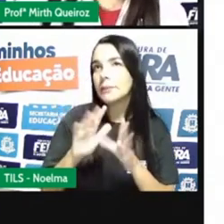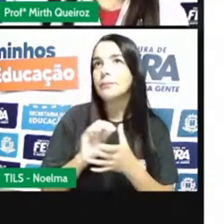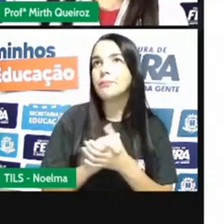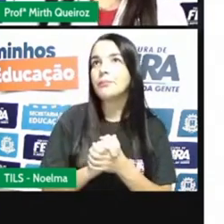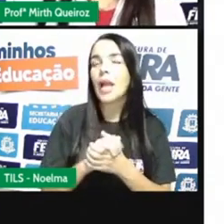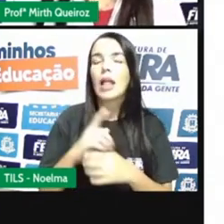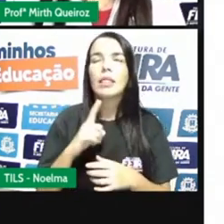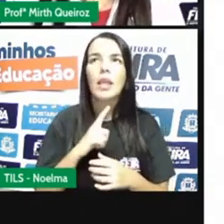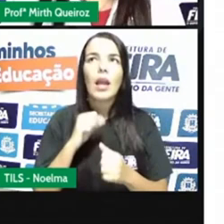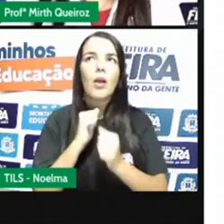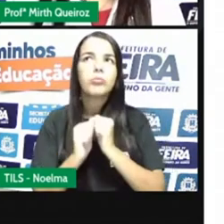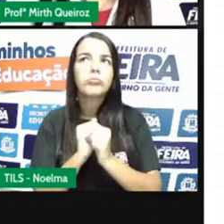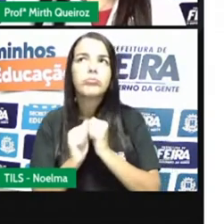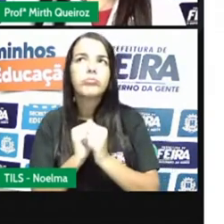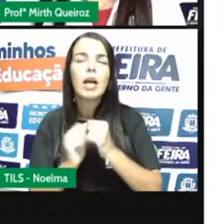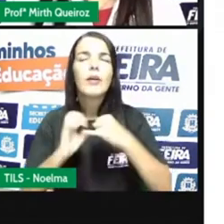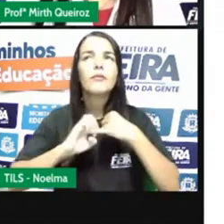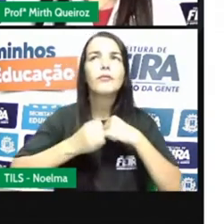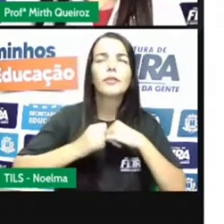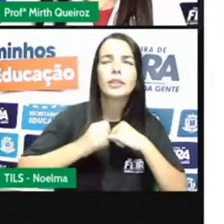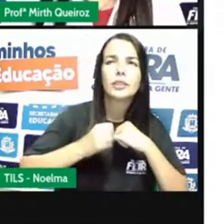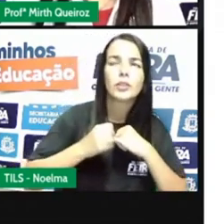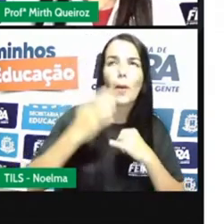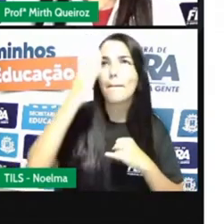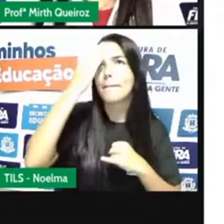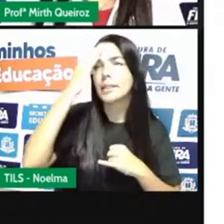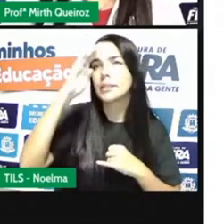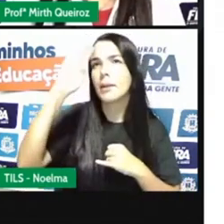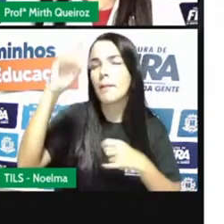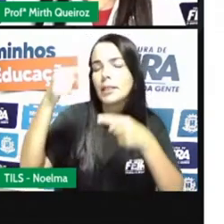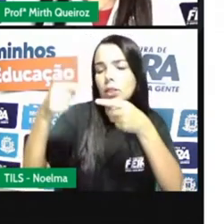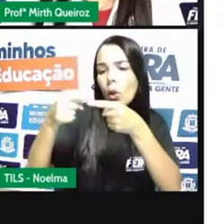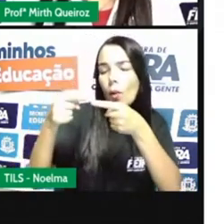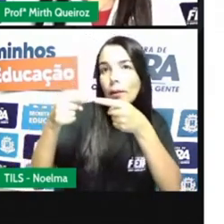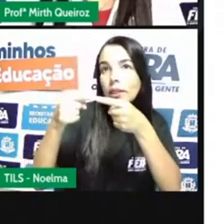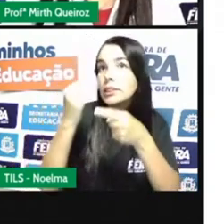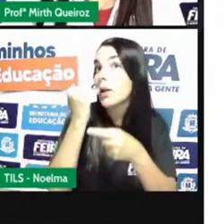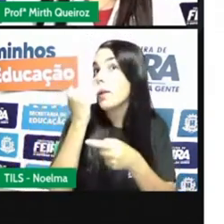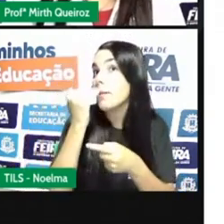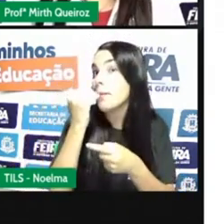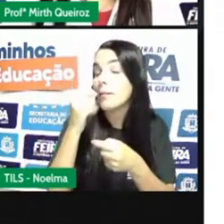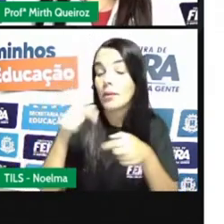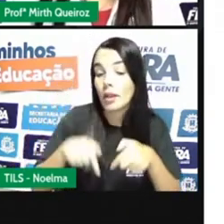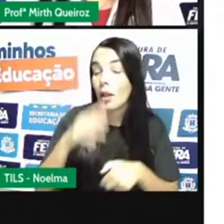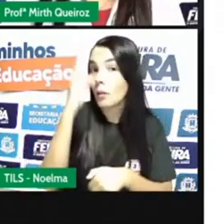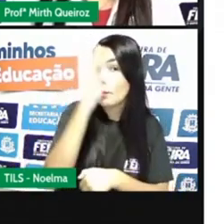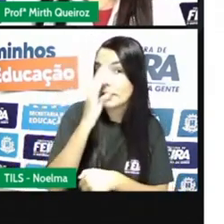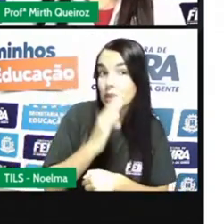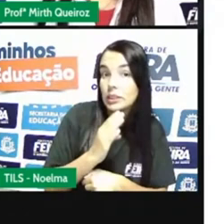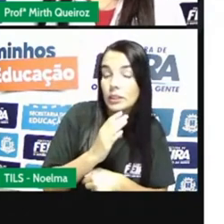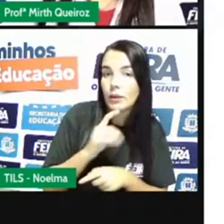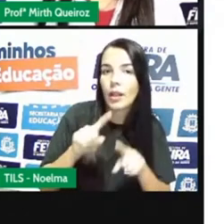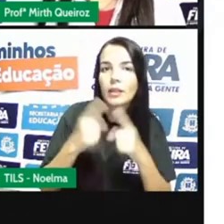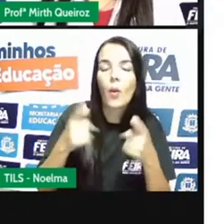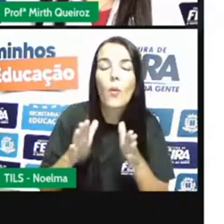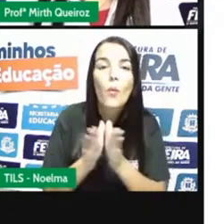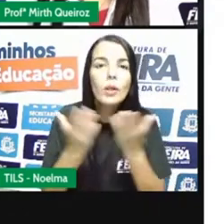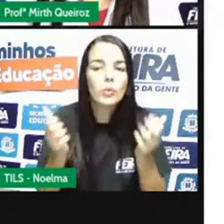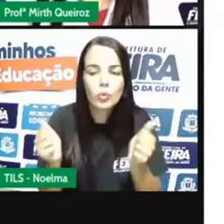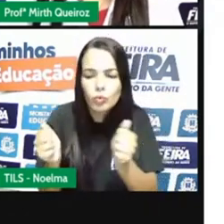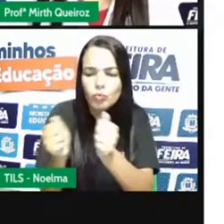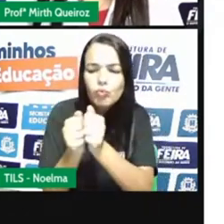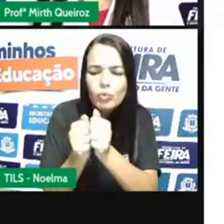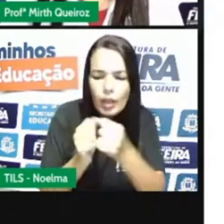o arroz e o feijão, que é uma das principais combinações aí de refeição do brasileiro. Quando a gente junta o